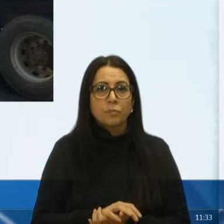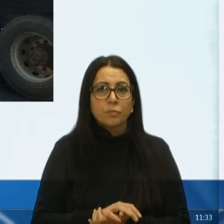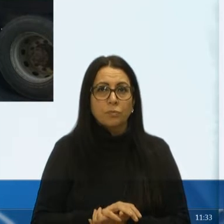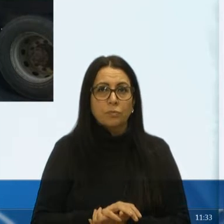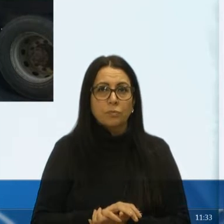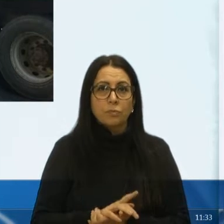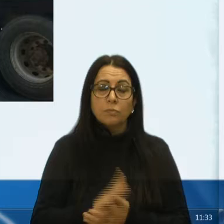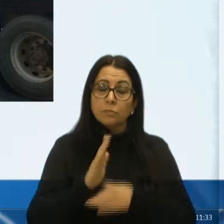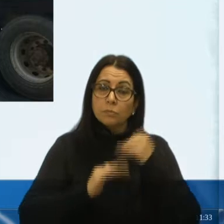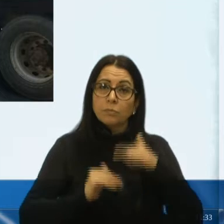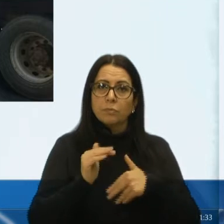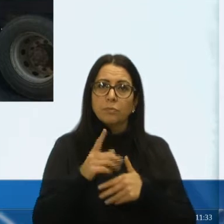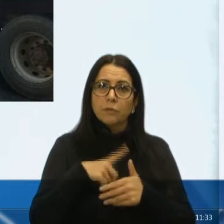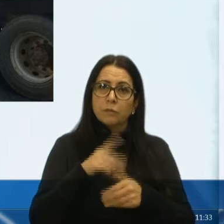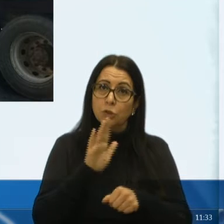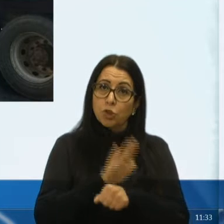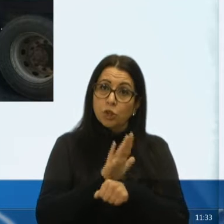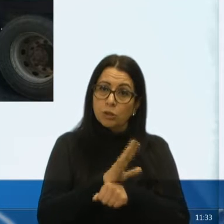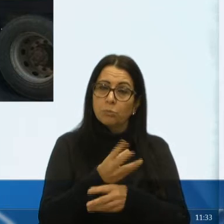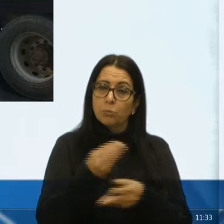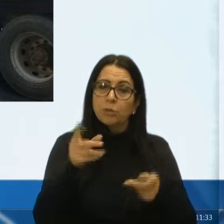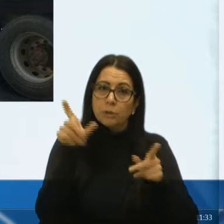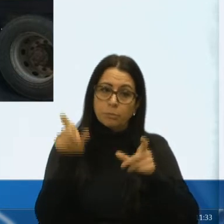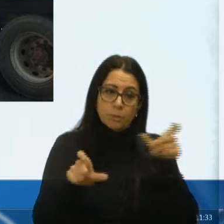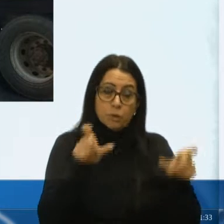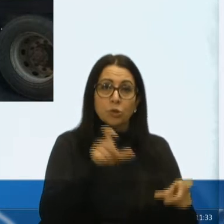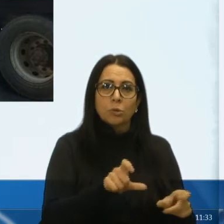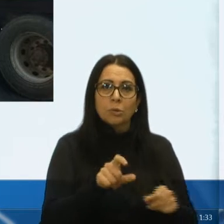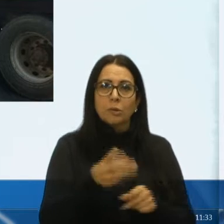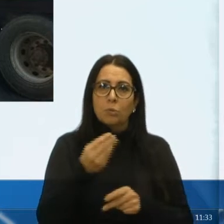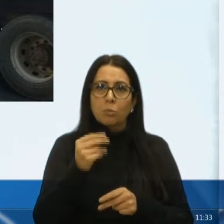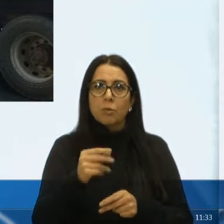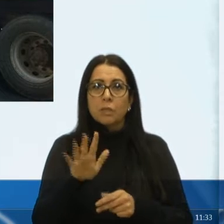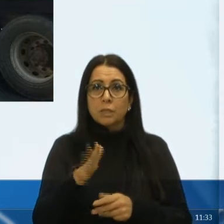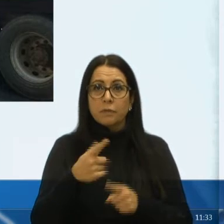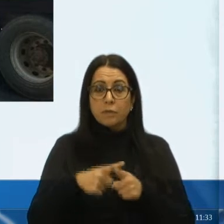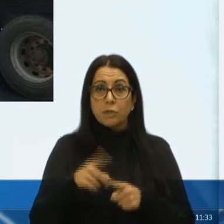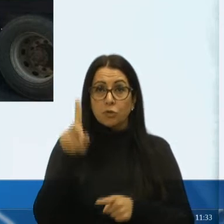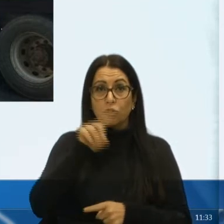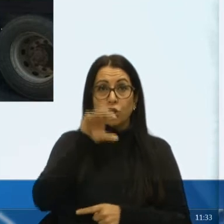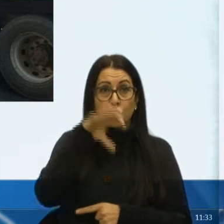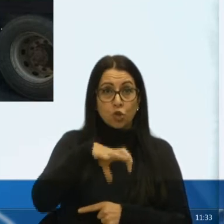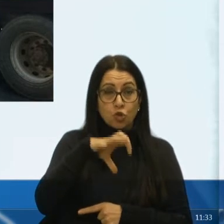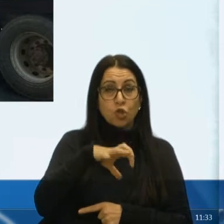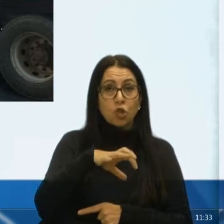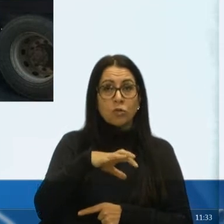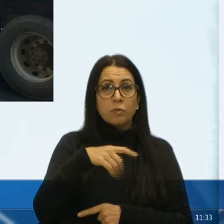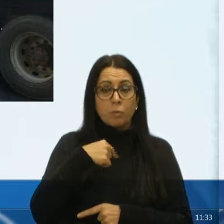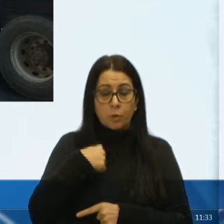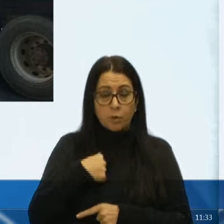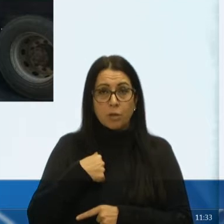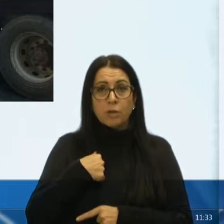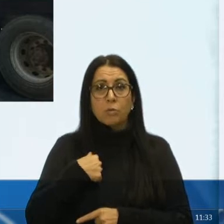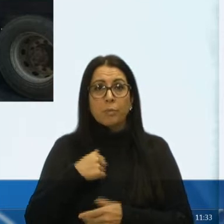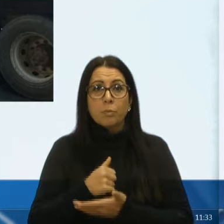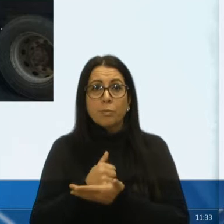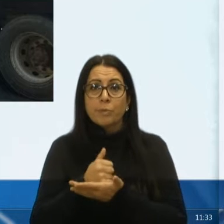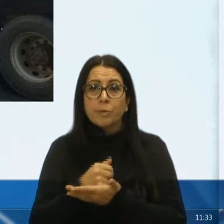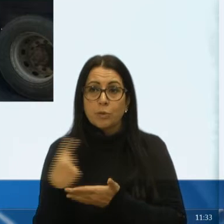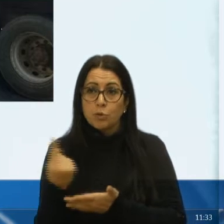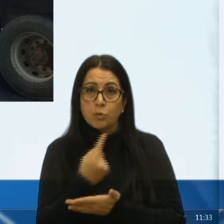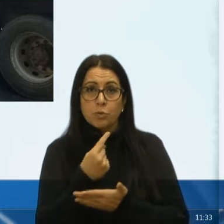É uma obra aí que vai ajudar muitas pessoas. Muitas vezes, em dia de chuva, nós, tanto eu como meus assessores,